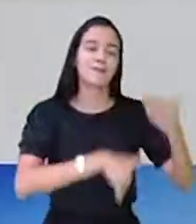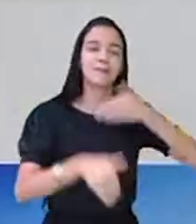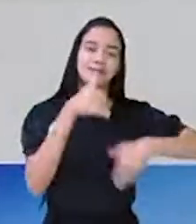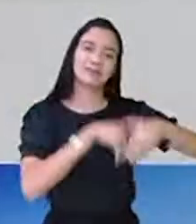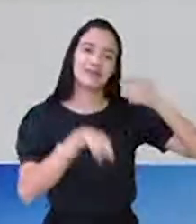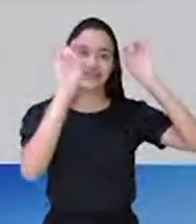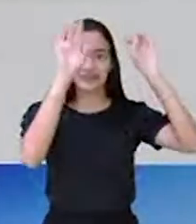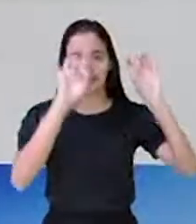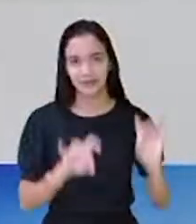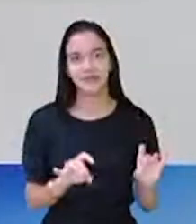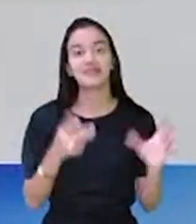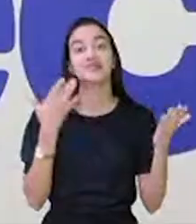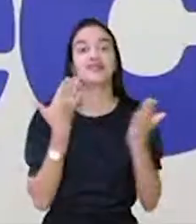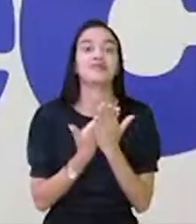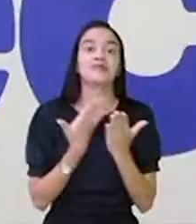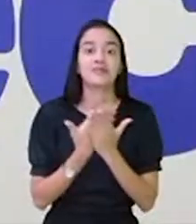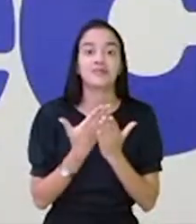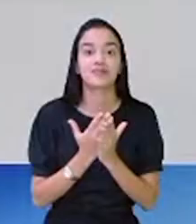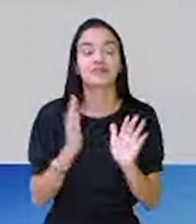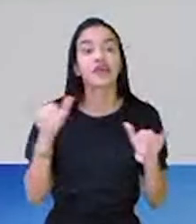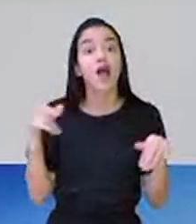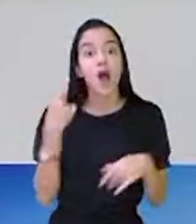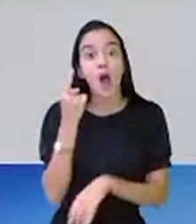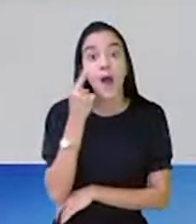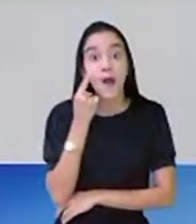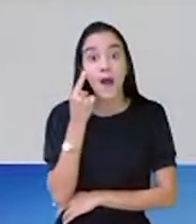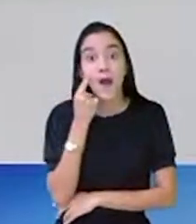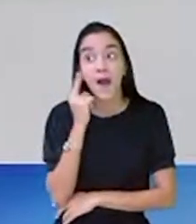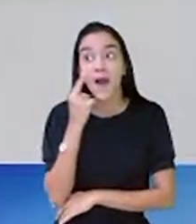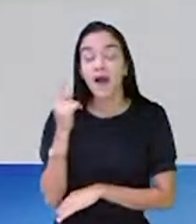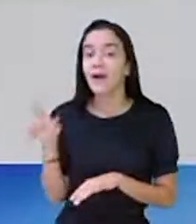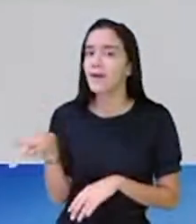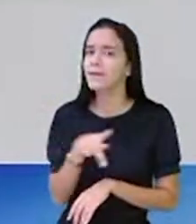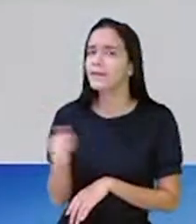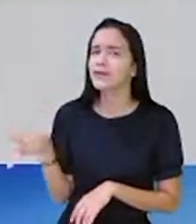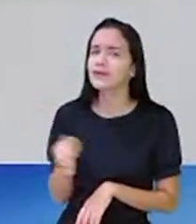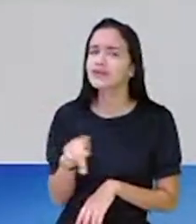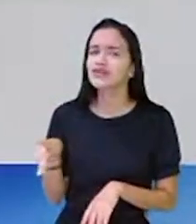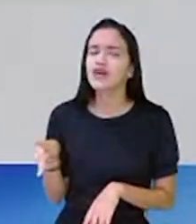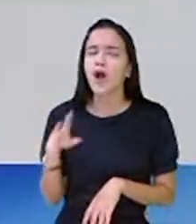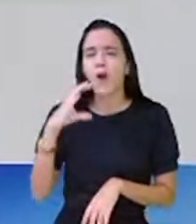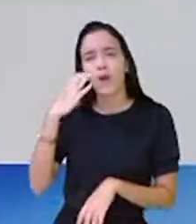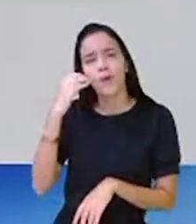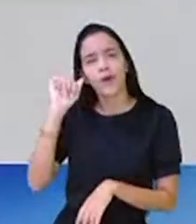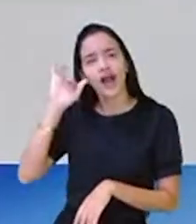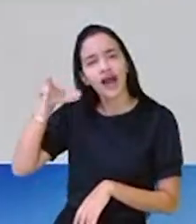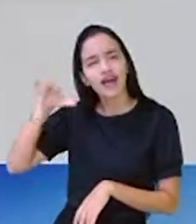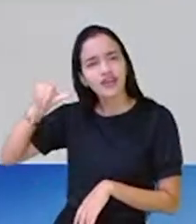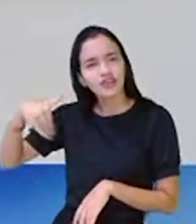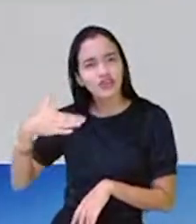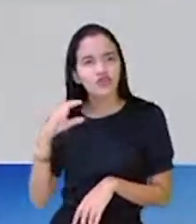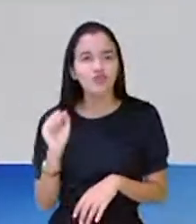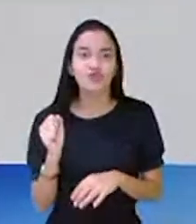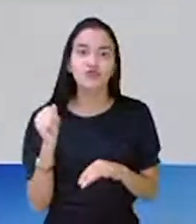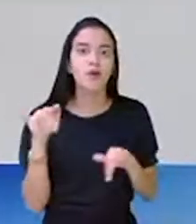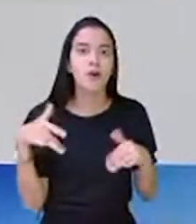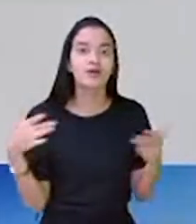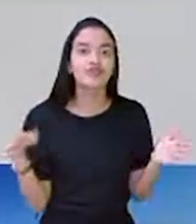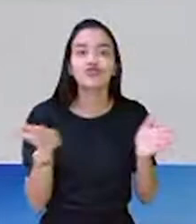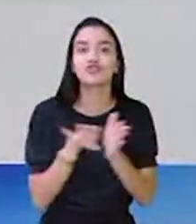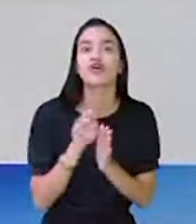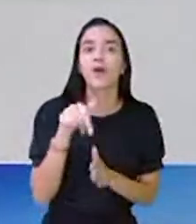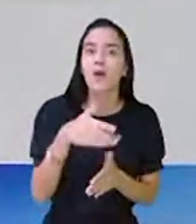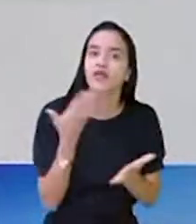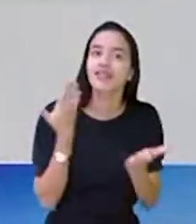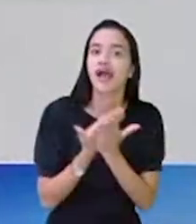especialmente da sua aula. E olha só, professora, o Carijó abriu a aula hoje. Ele chegou primeiro